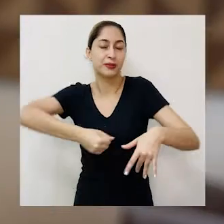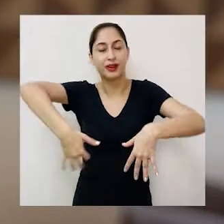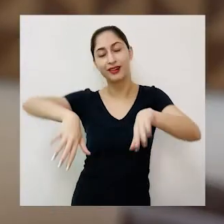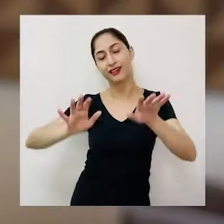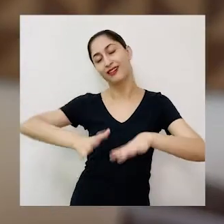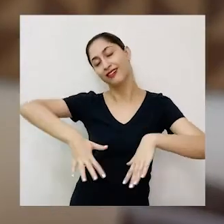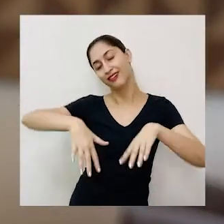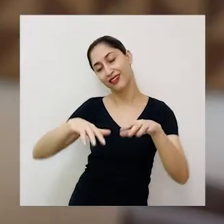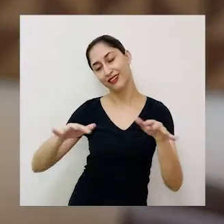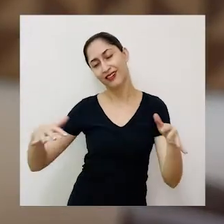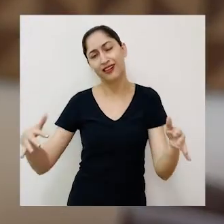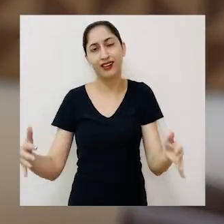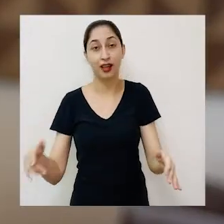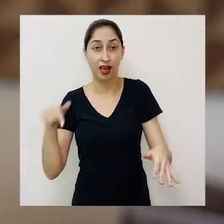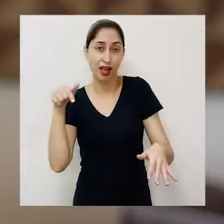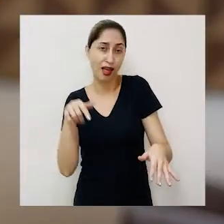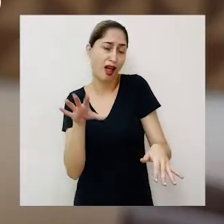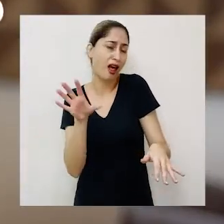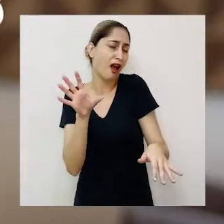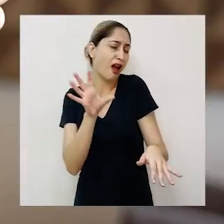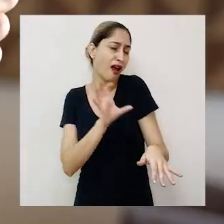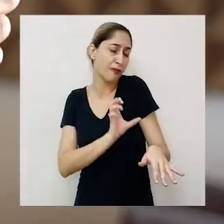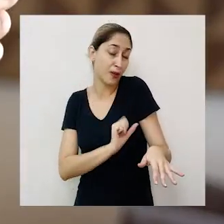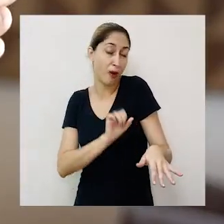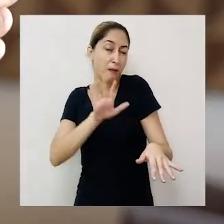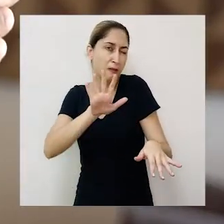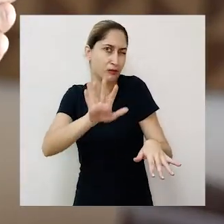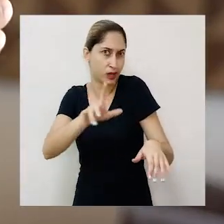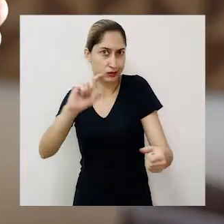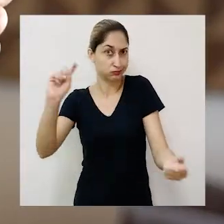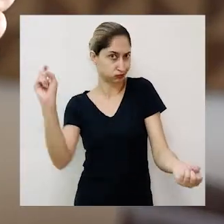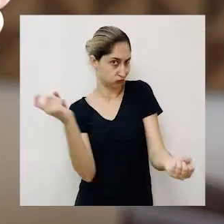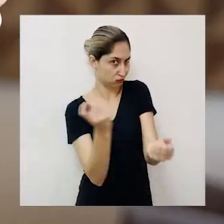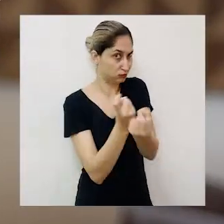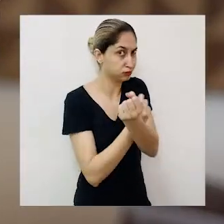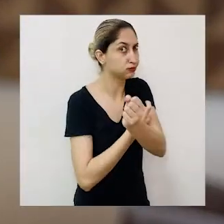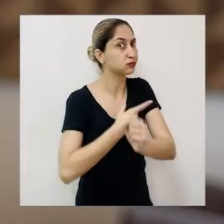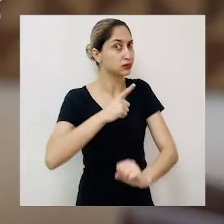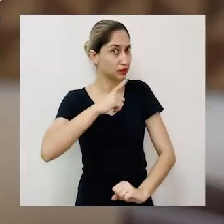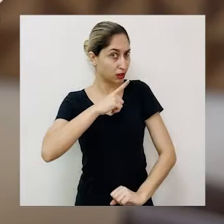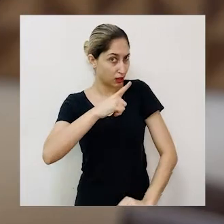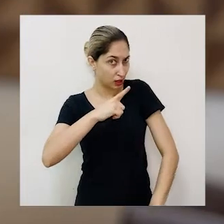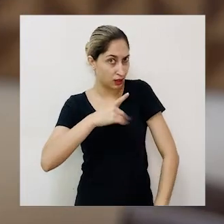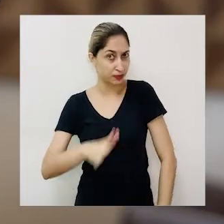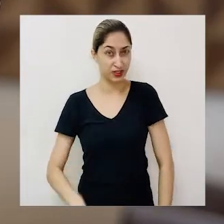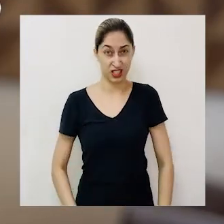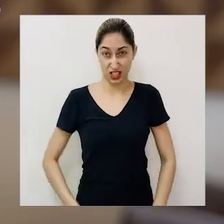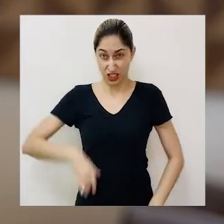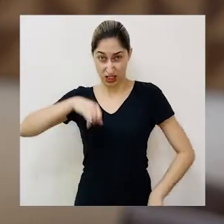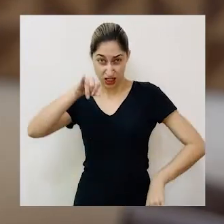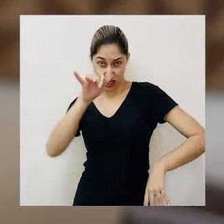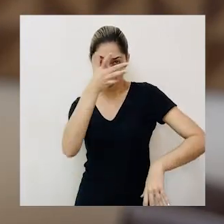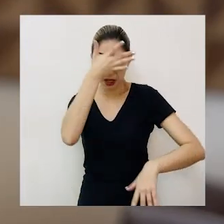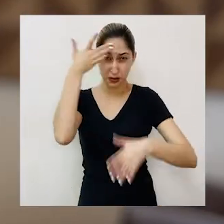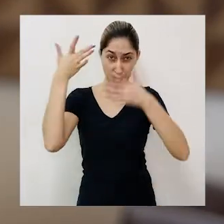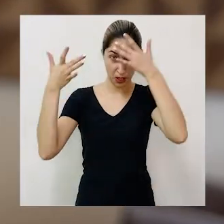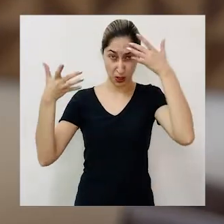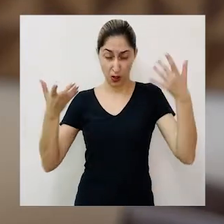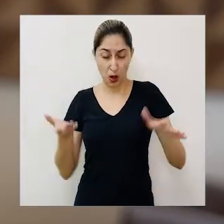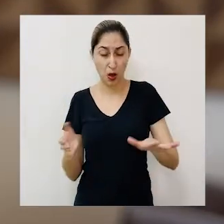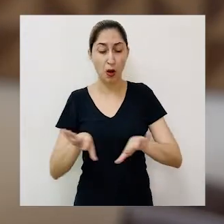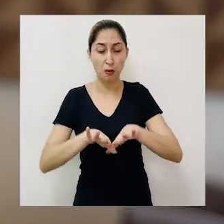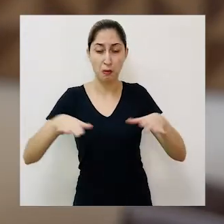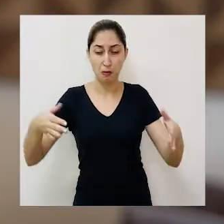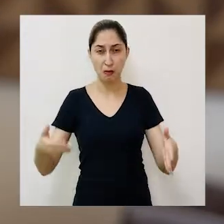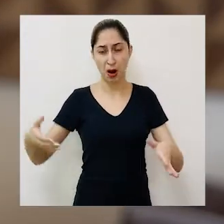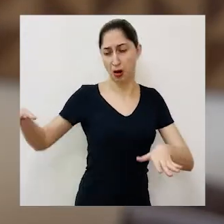Apesar de adorável, Cleusa Toalha de Mesa é um pouco temperamental. Não suporta quando